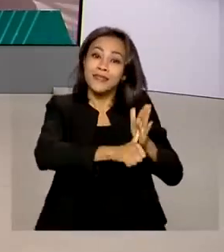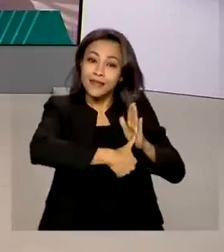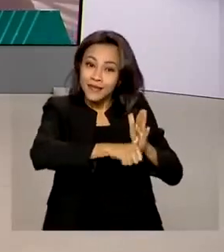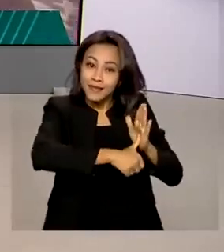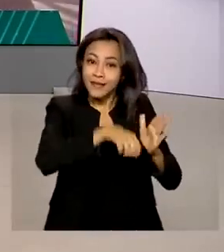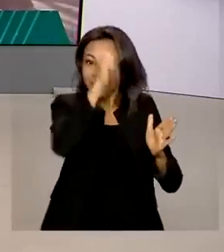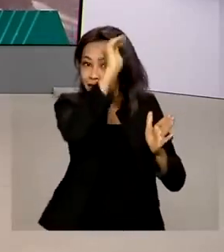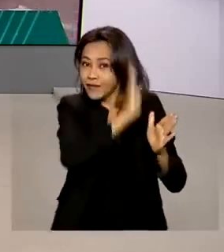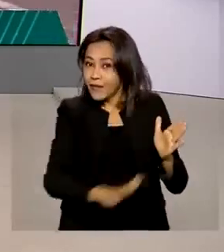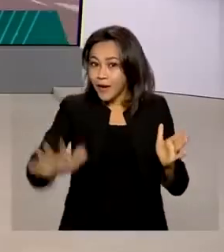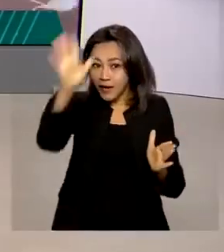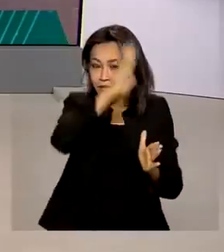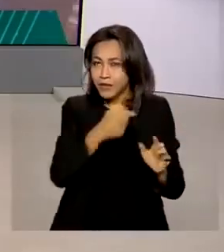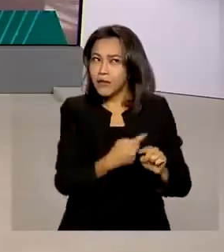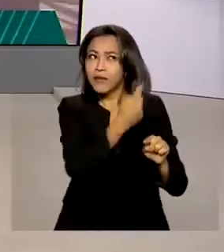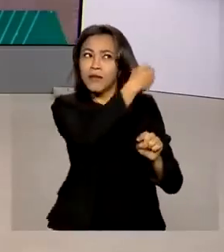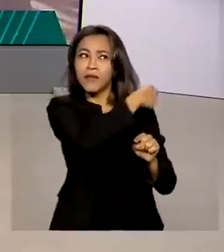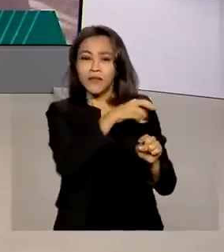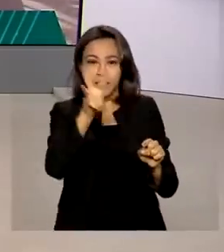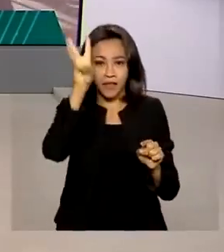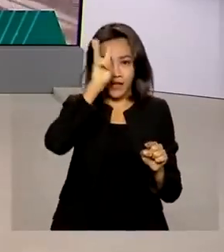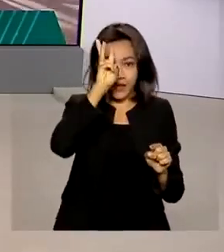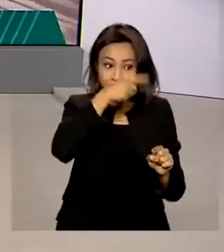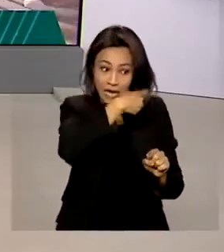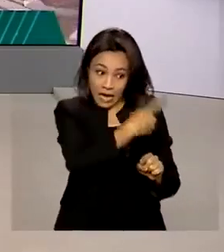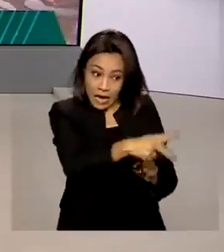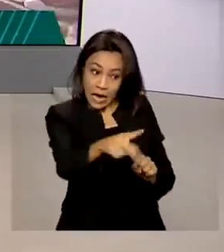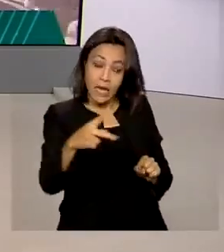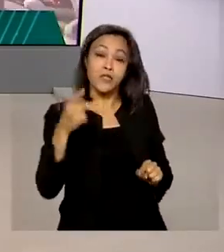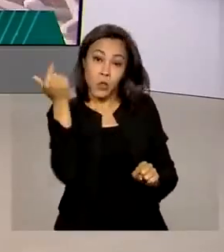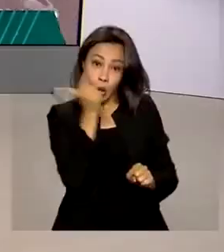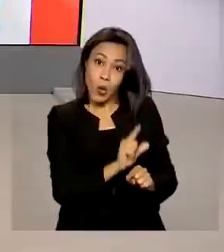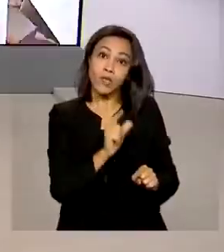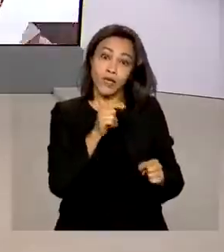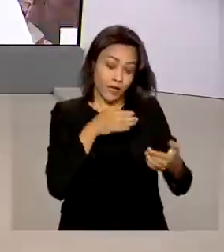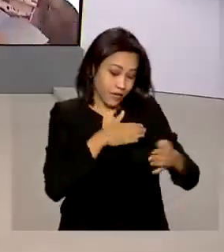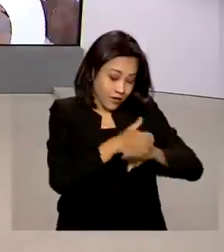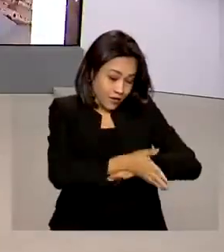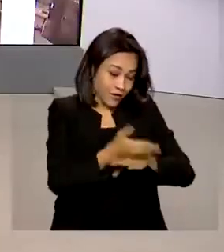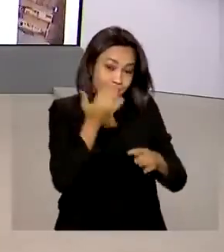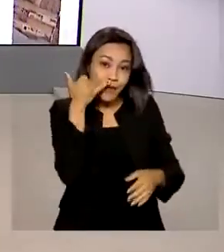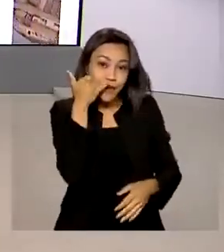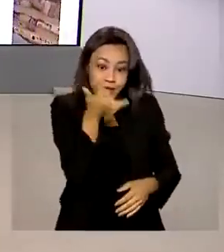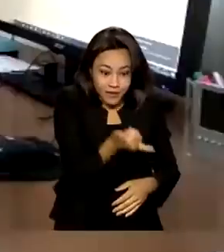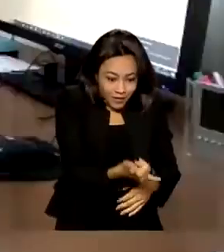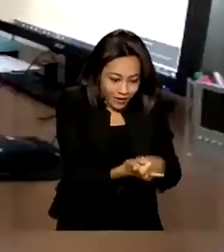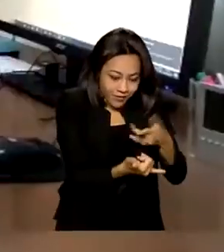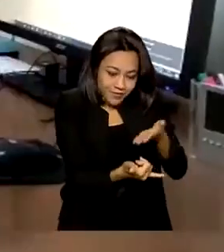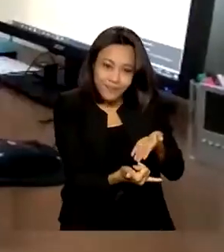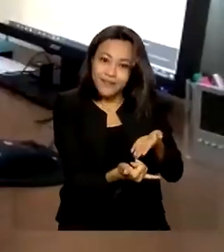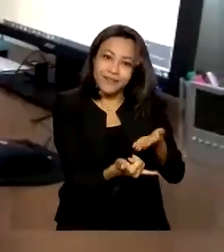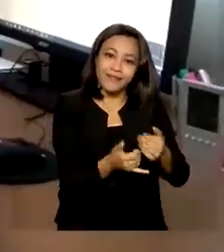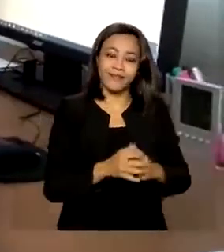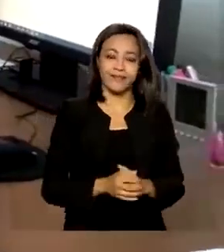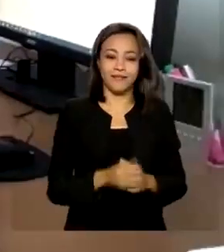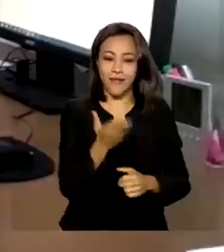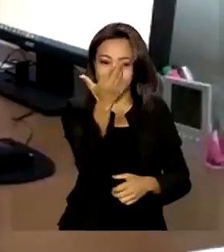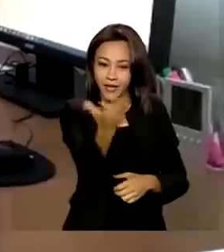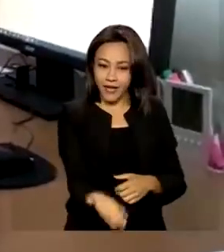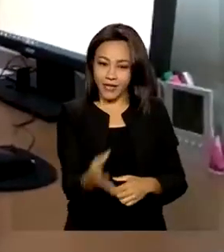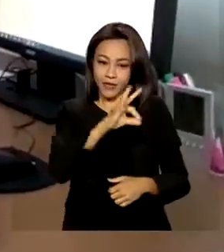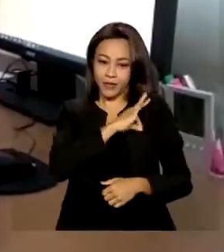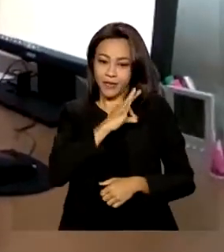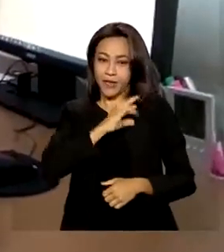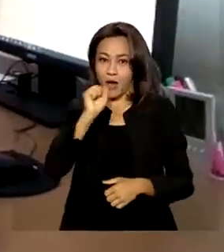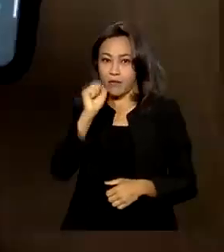nacional. Desde terça-feira, os acreanos já podem consultar o documento pelo celular. Este policial